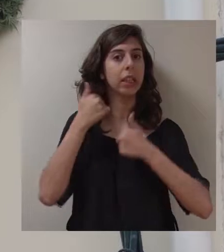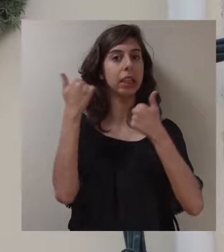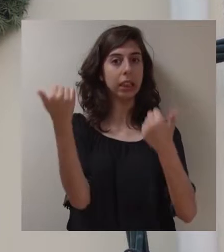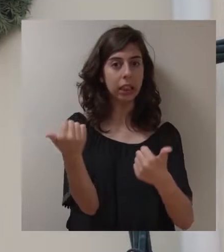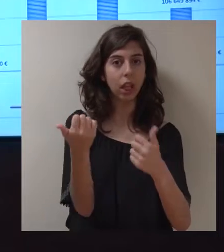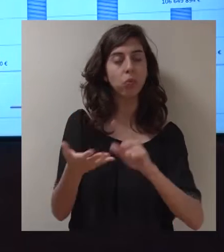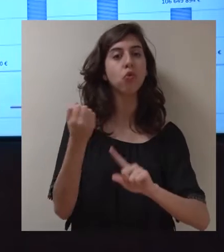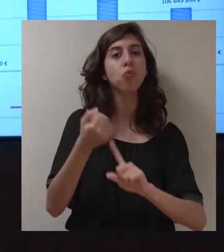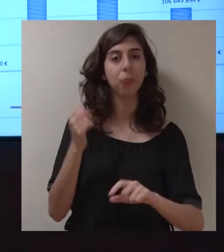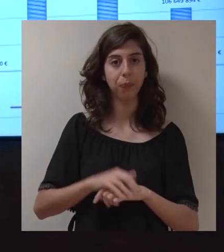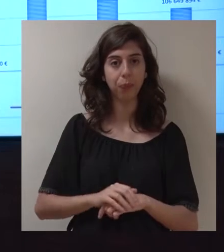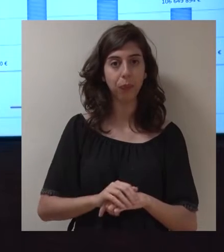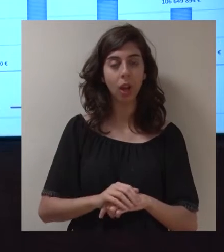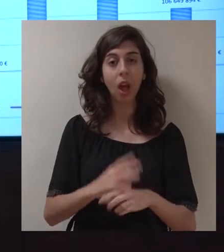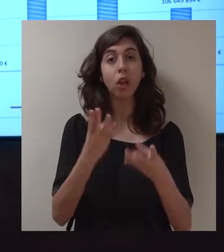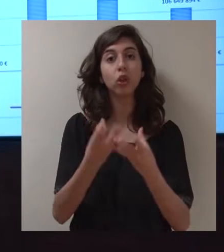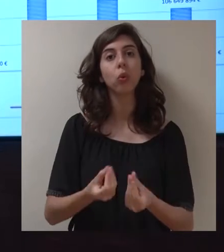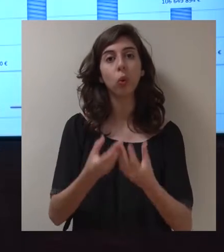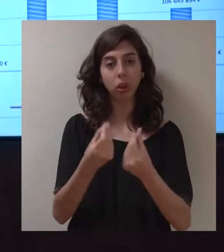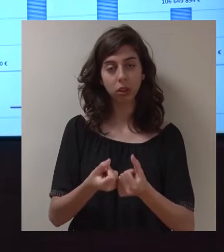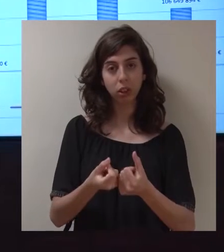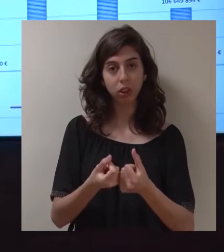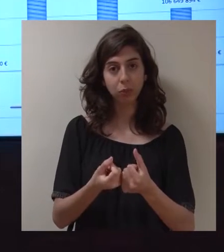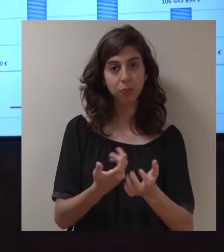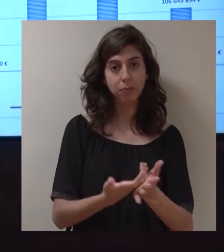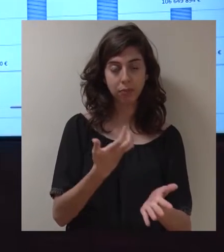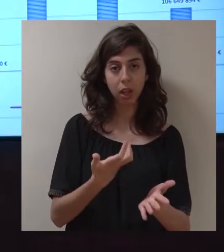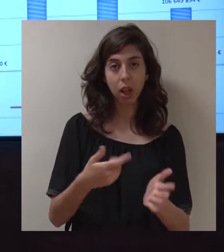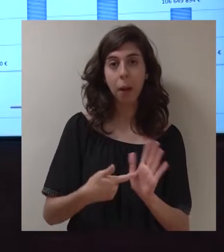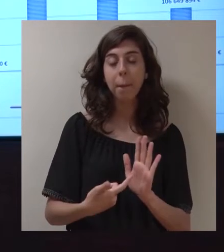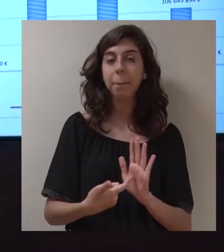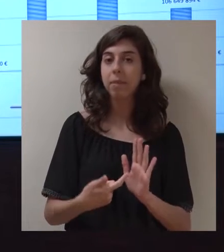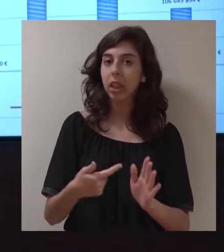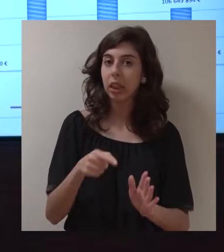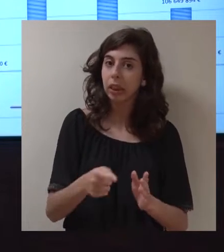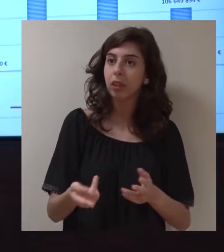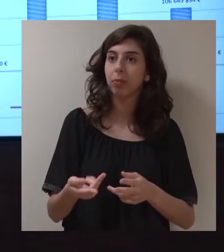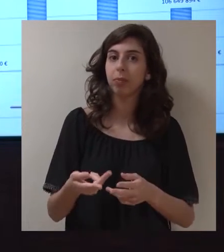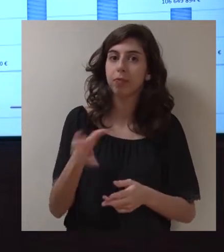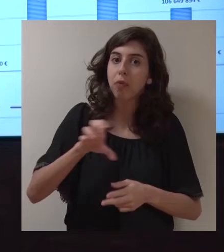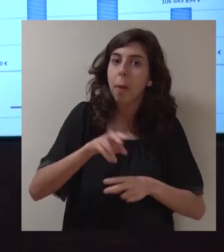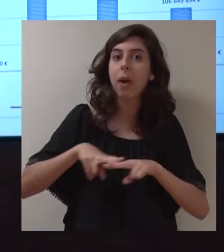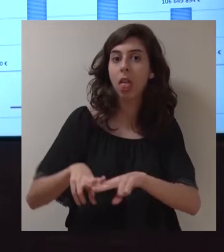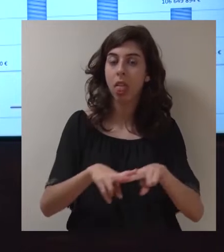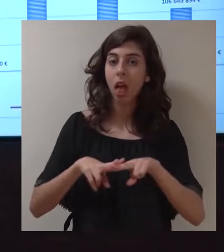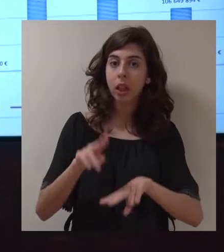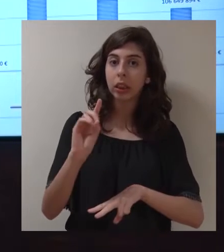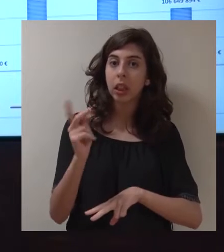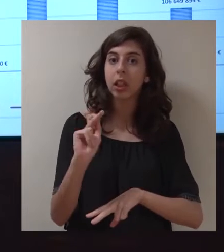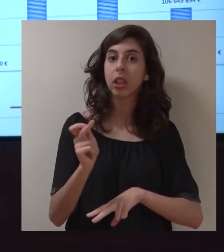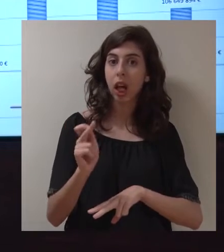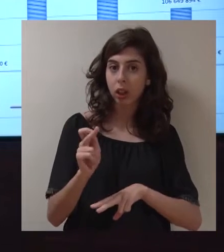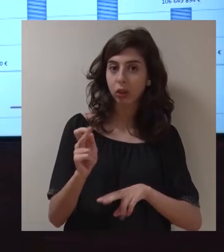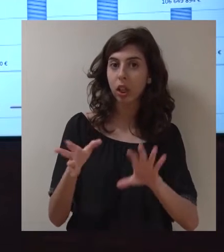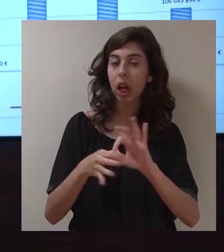auspiciosa. As contas marcam-se neste critério de análise dos seis anos